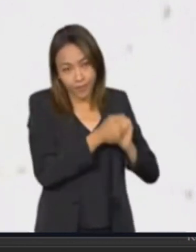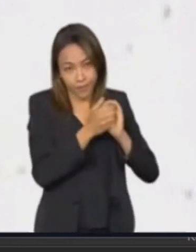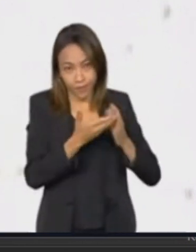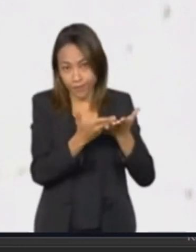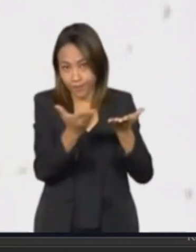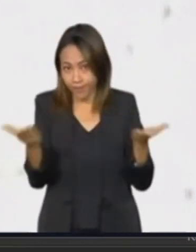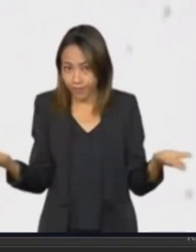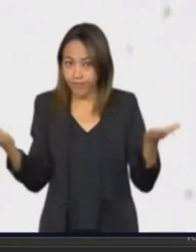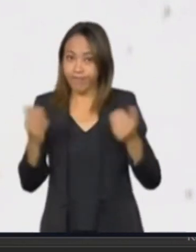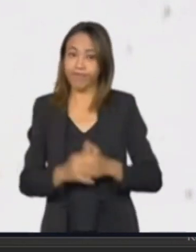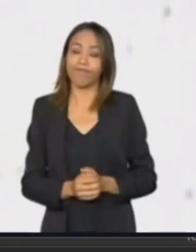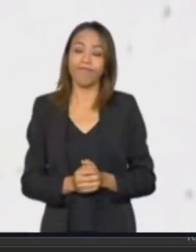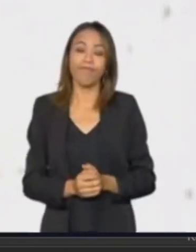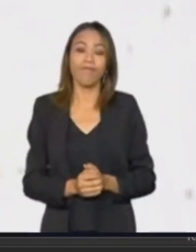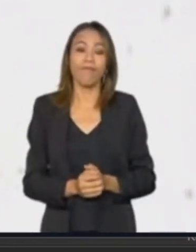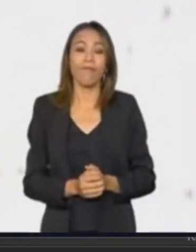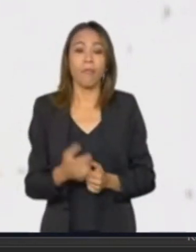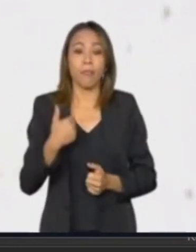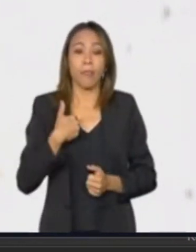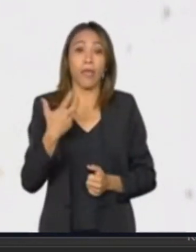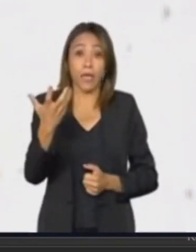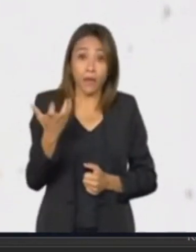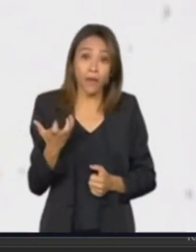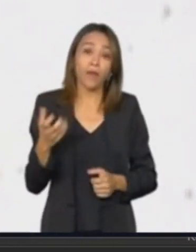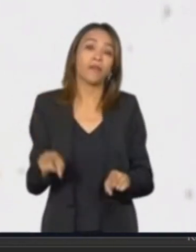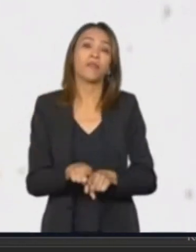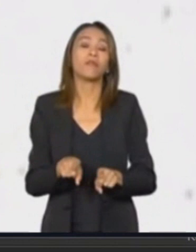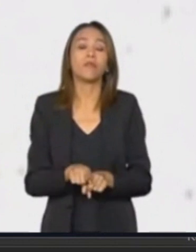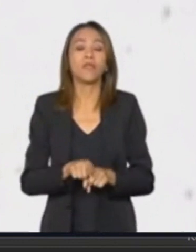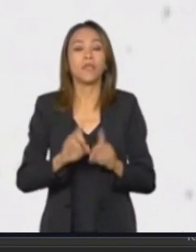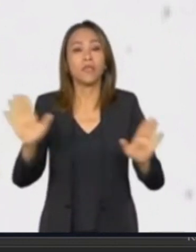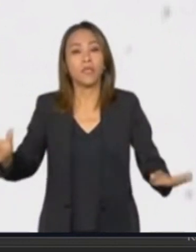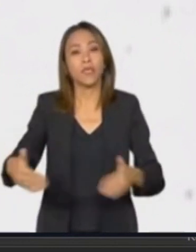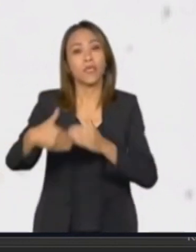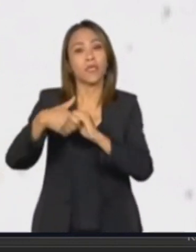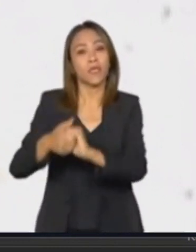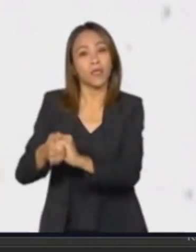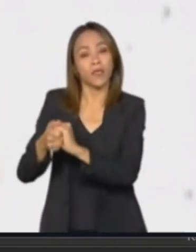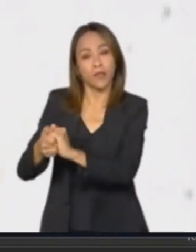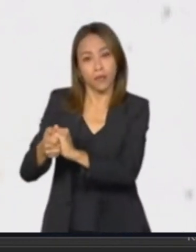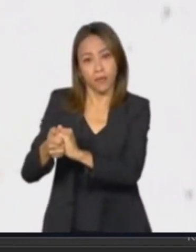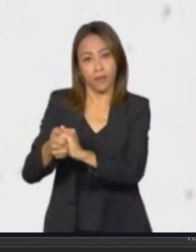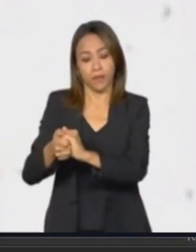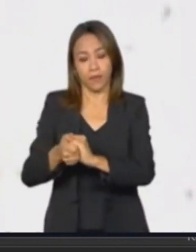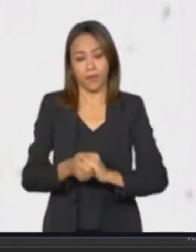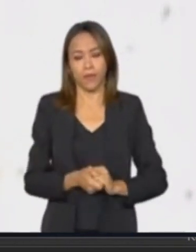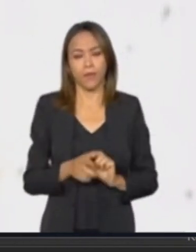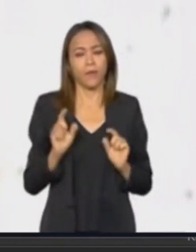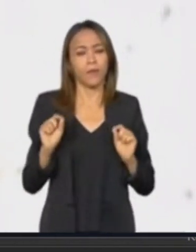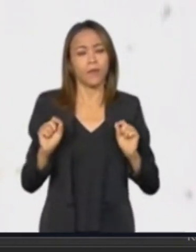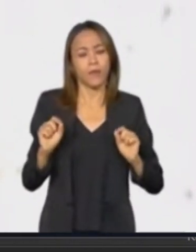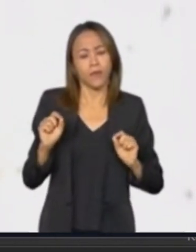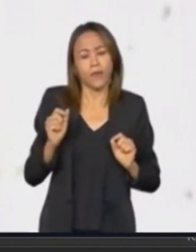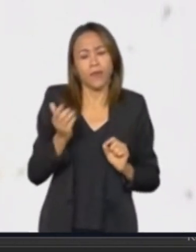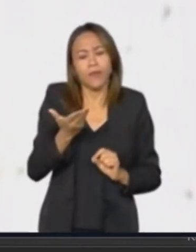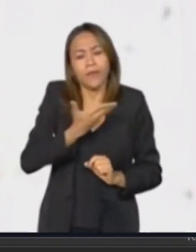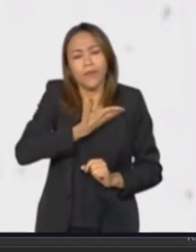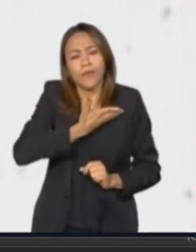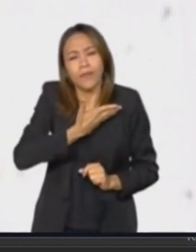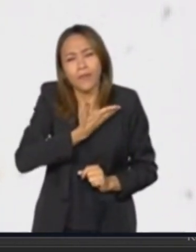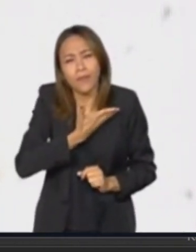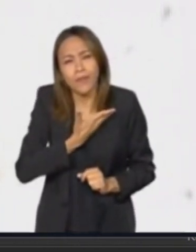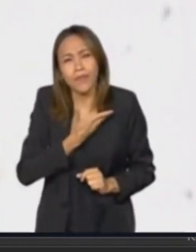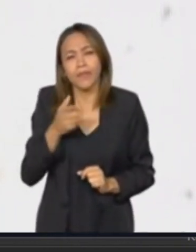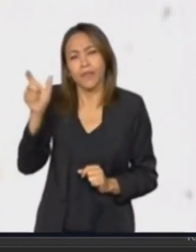tão queridos. Quero cumprimentar também ao querido amigo, padre